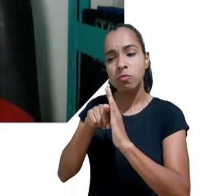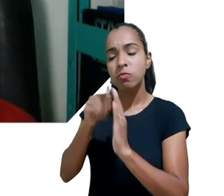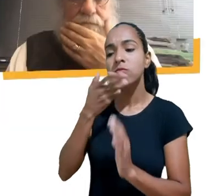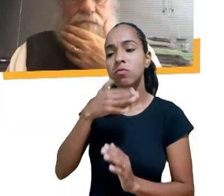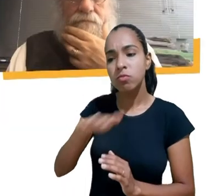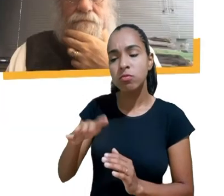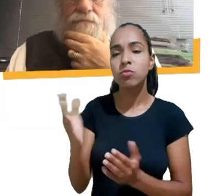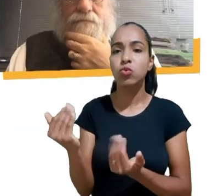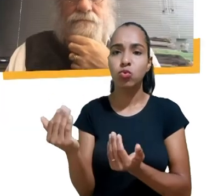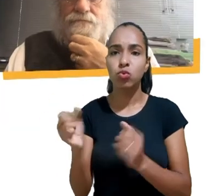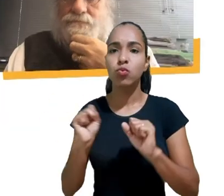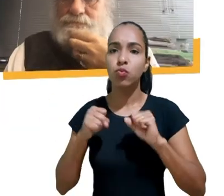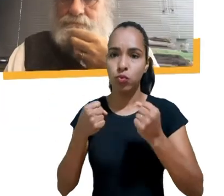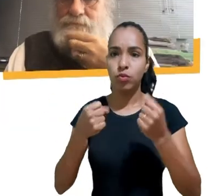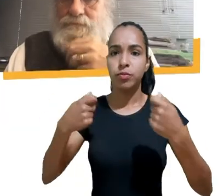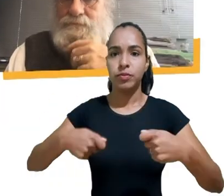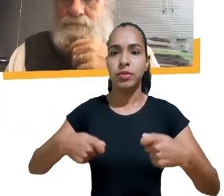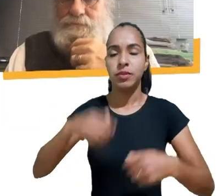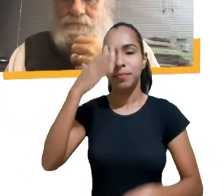obrigado